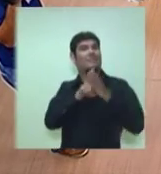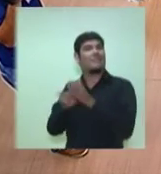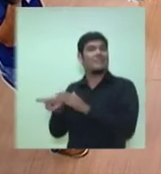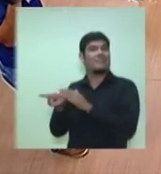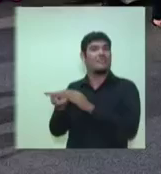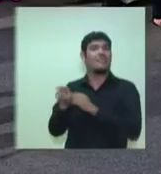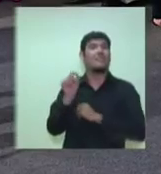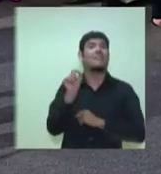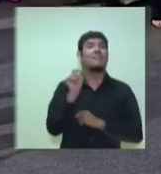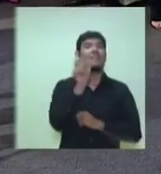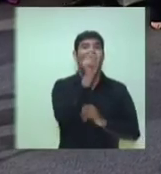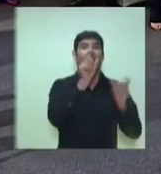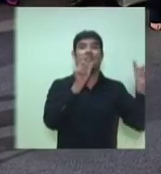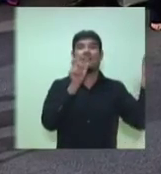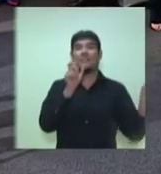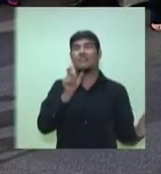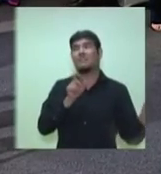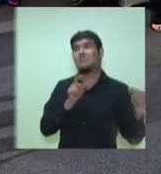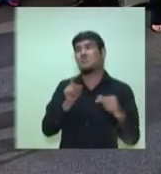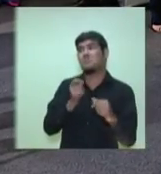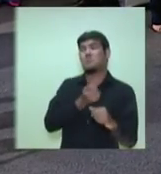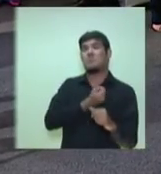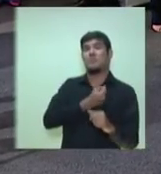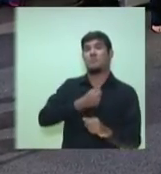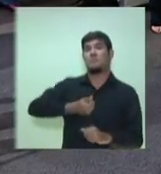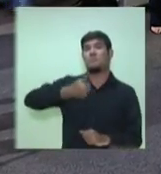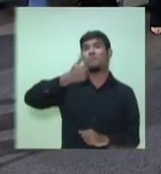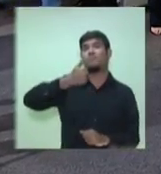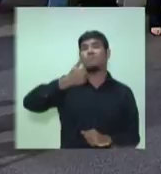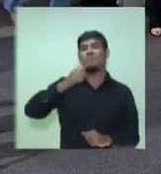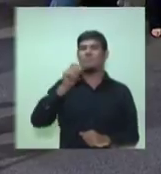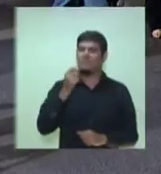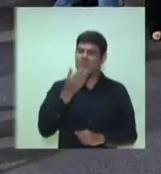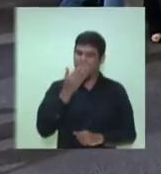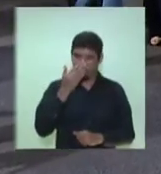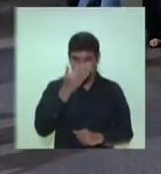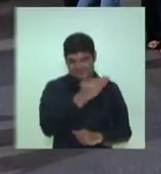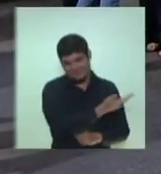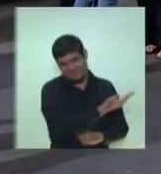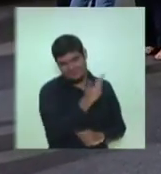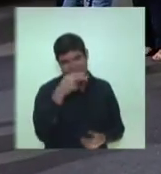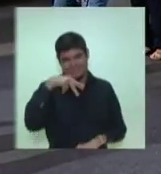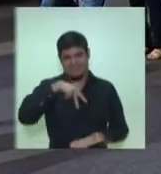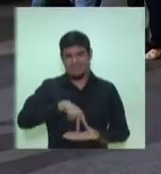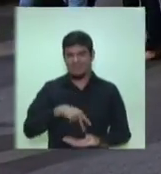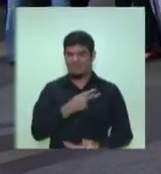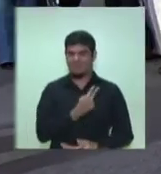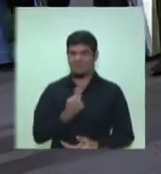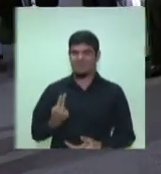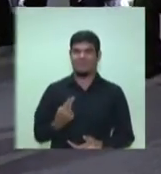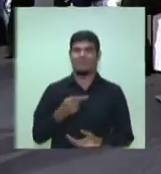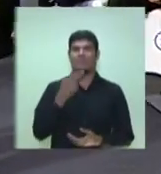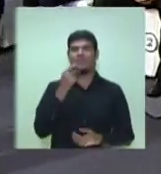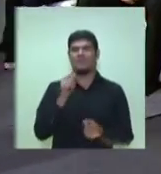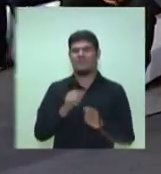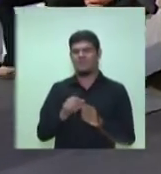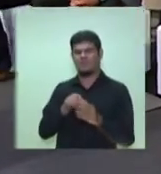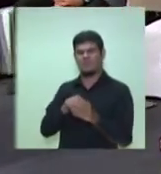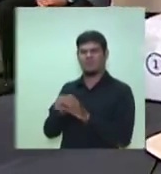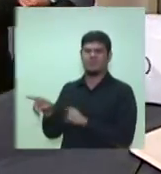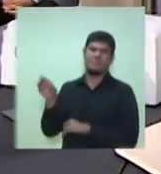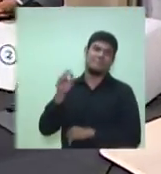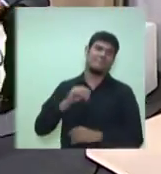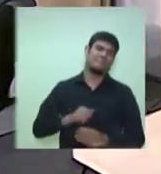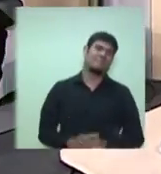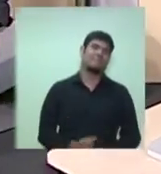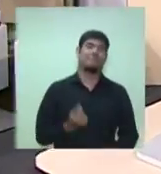O jornalista, ou a jornalista, a gente não sabe, de número um. Por gentileza, se levante, se identifique e faça a sua pergunta. O senhor tem um minuto.